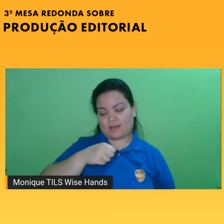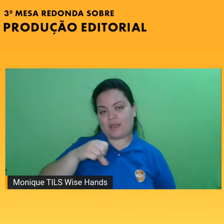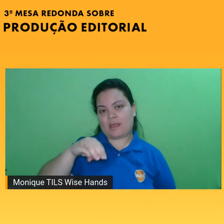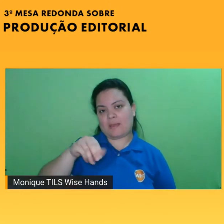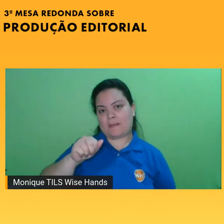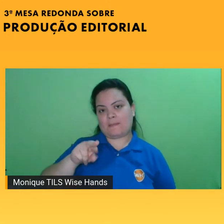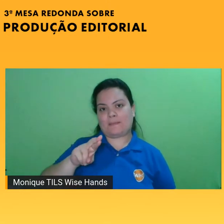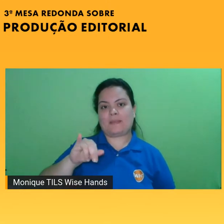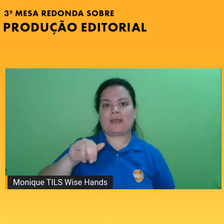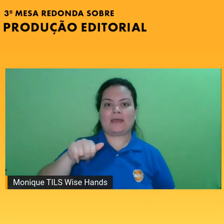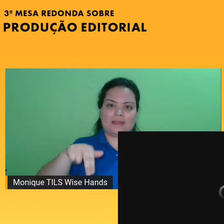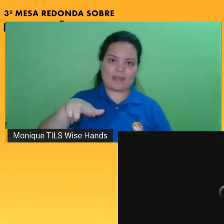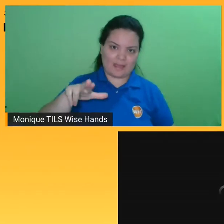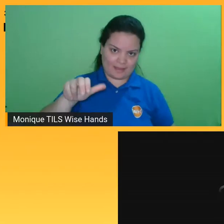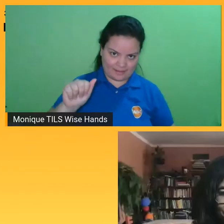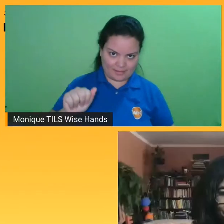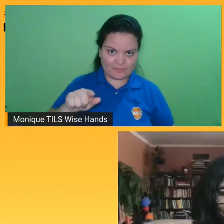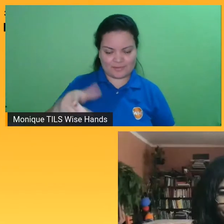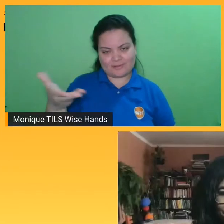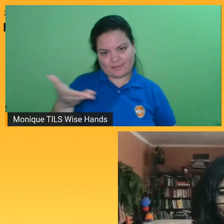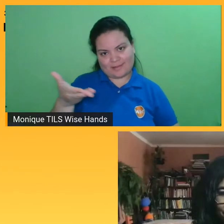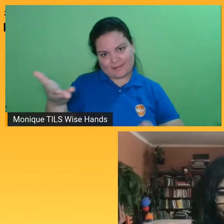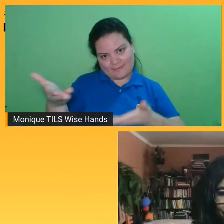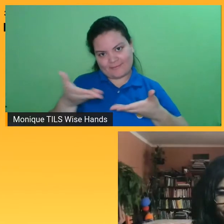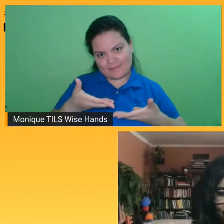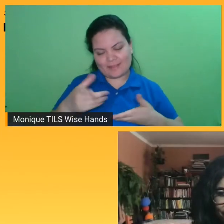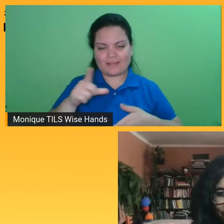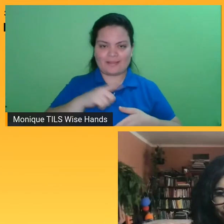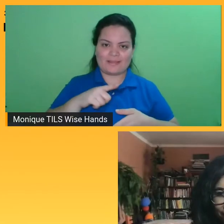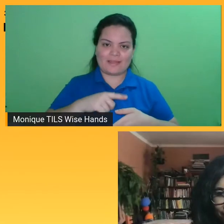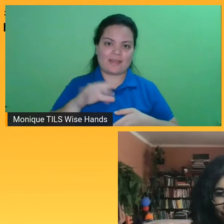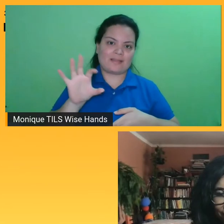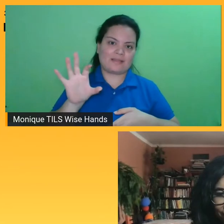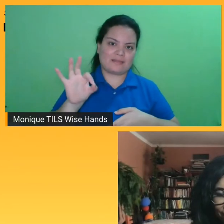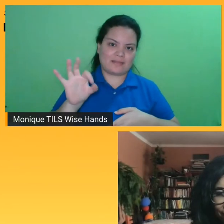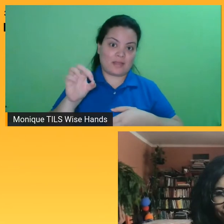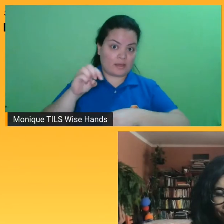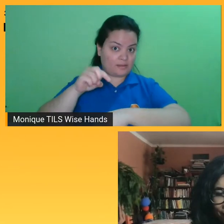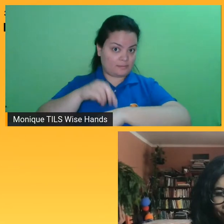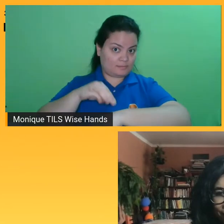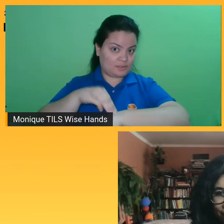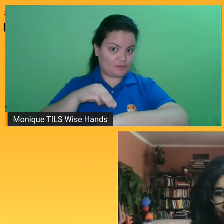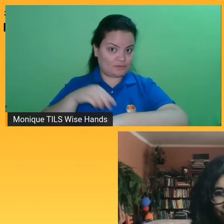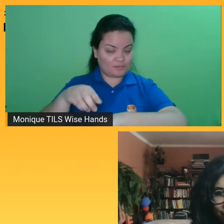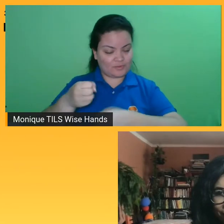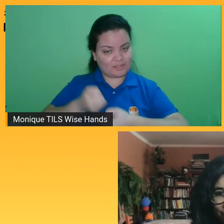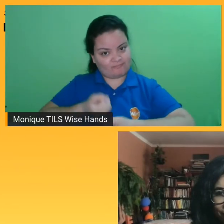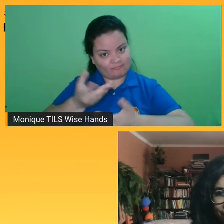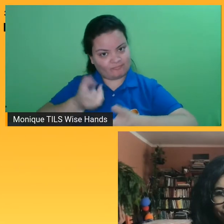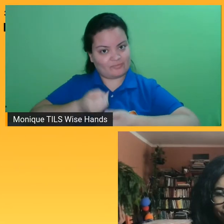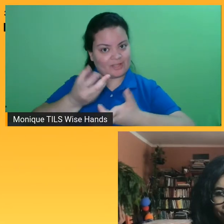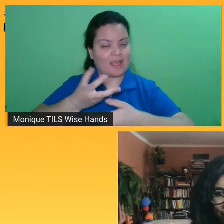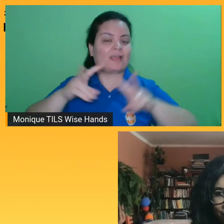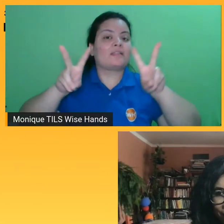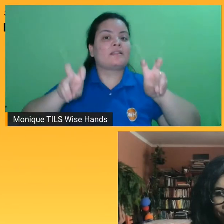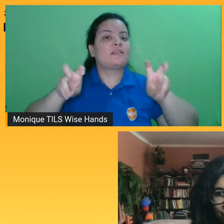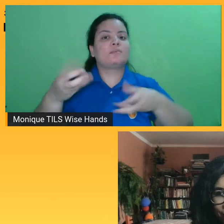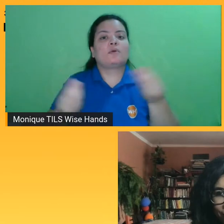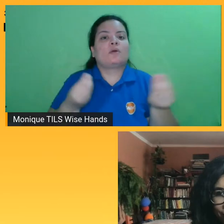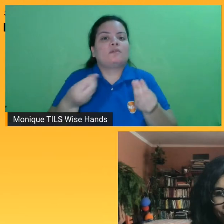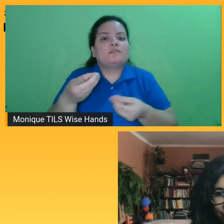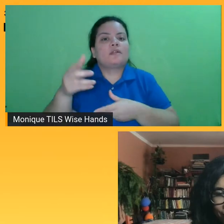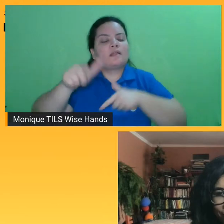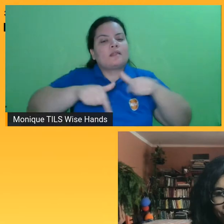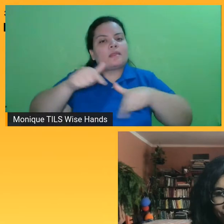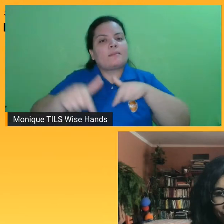Mariana, então, você tem aí dez minutinhos para falar um pouquinho da tua experiência com esse tema e como que você tem trabalhado essa questão das